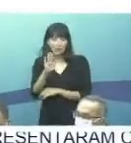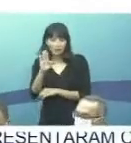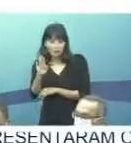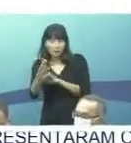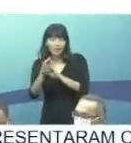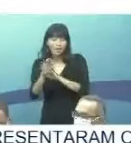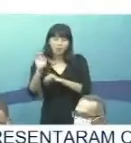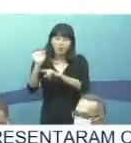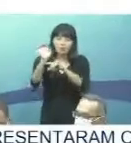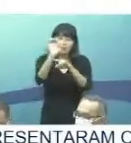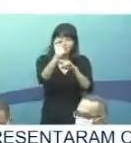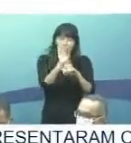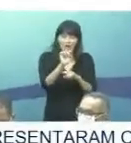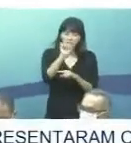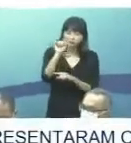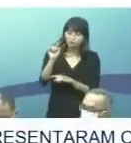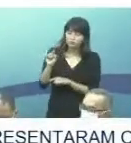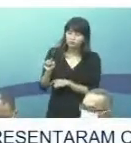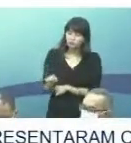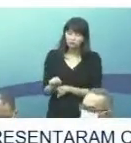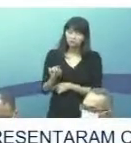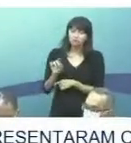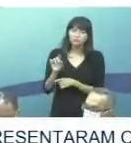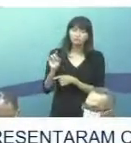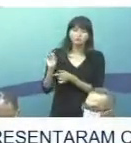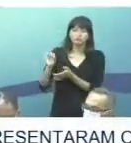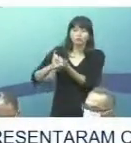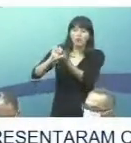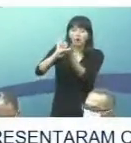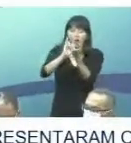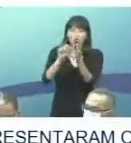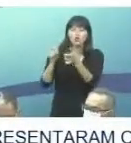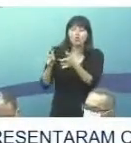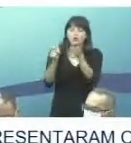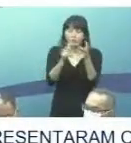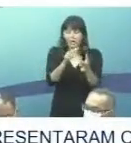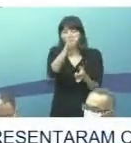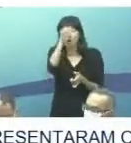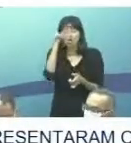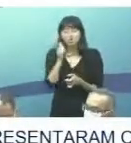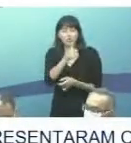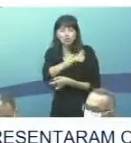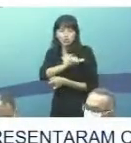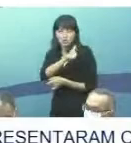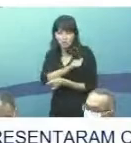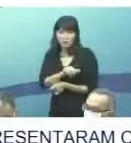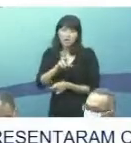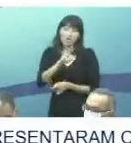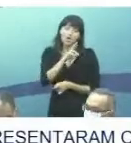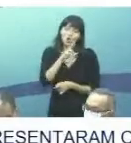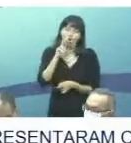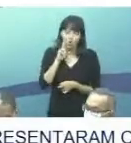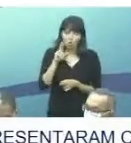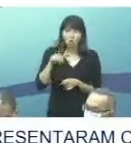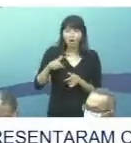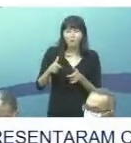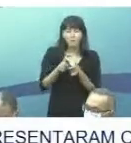nosso país, por cada unidade da federação, tendo Amazonas, Rio de Janeiro e Roraima como as